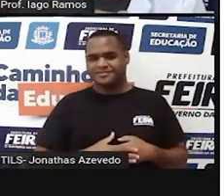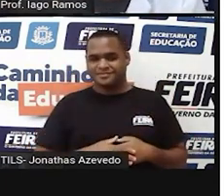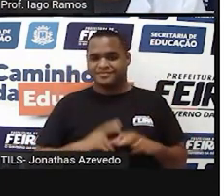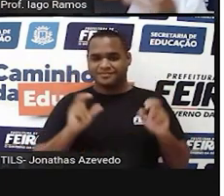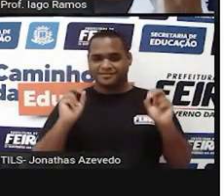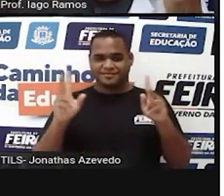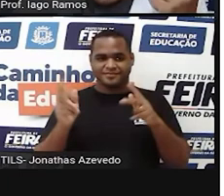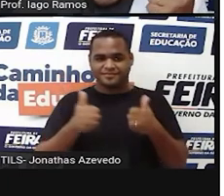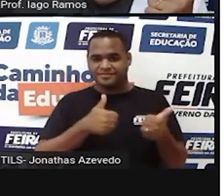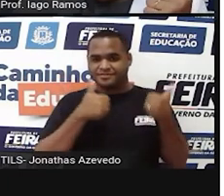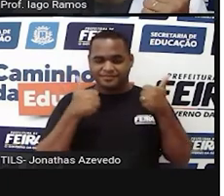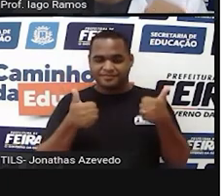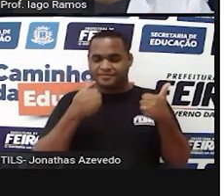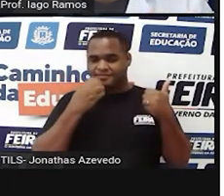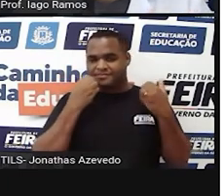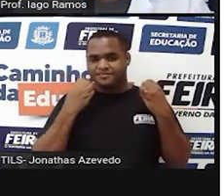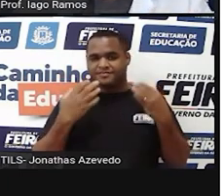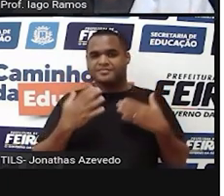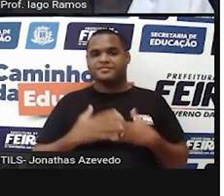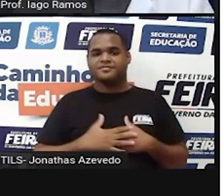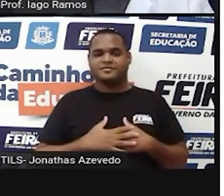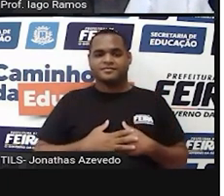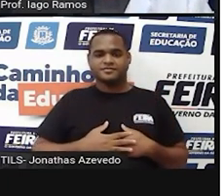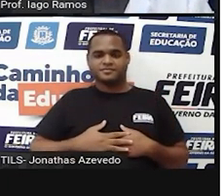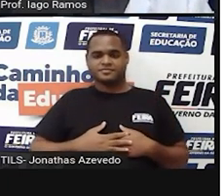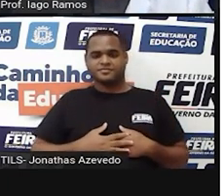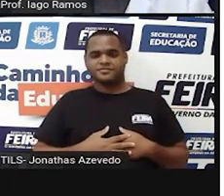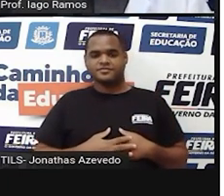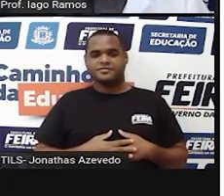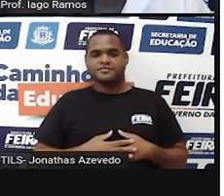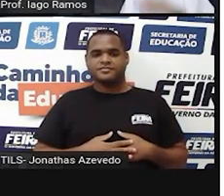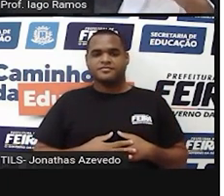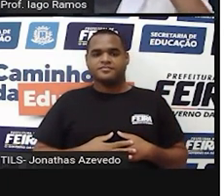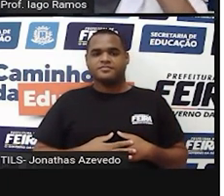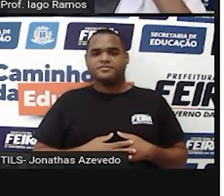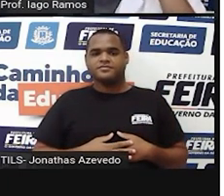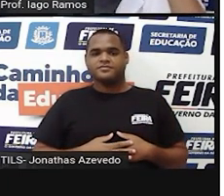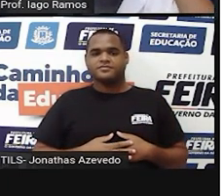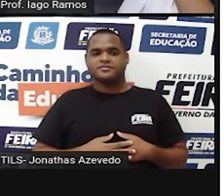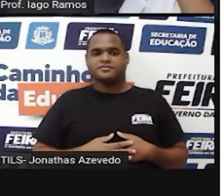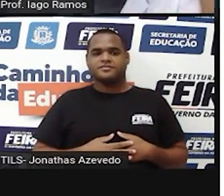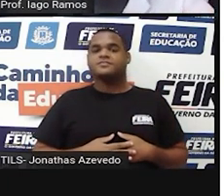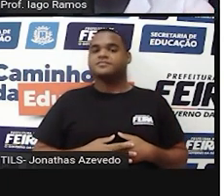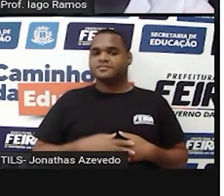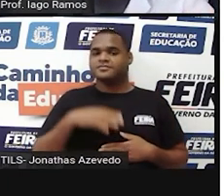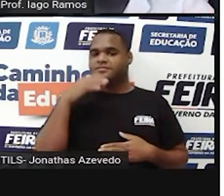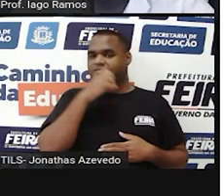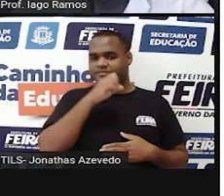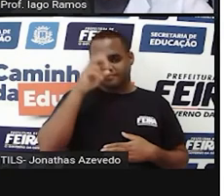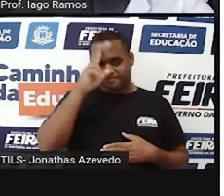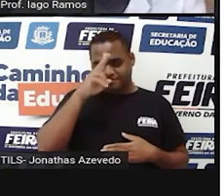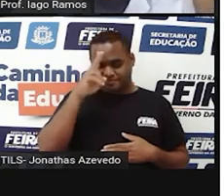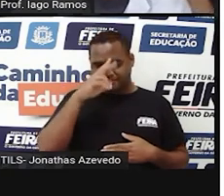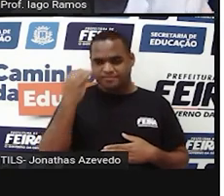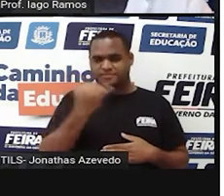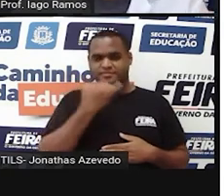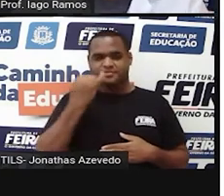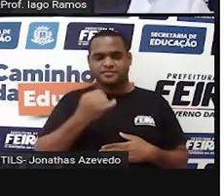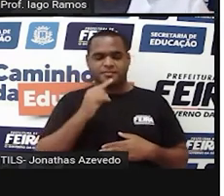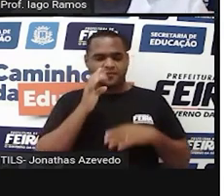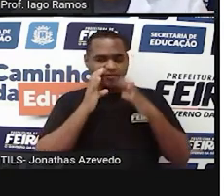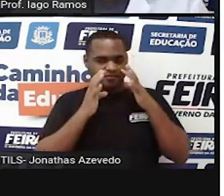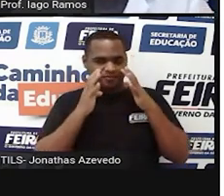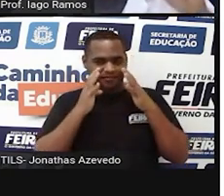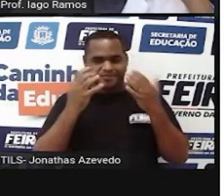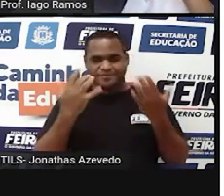Beleza? Bacana? Bom, então bora aqui rapidinho relembrar as coisas que a gente viu e ouviu aqui